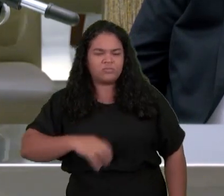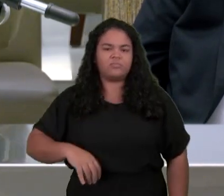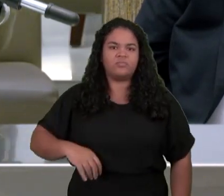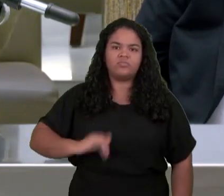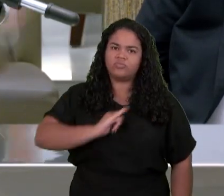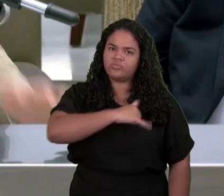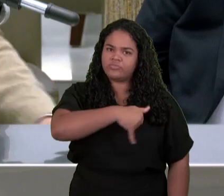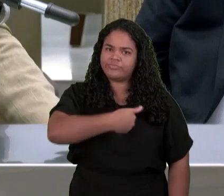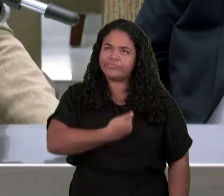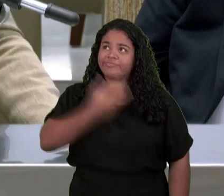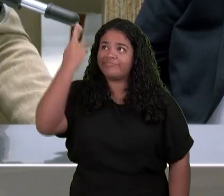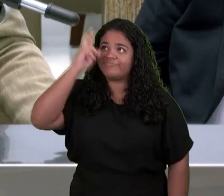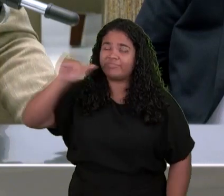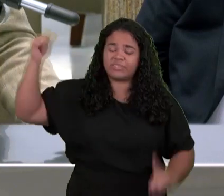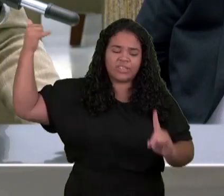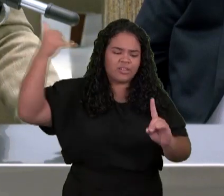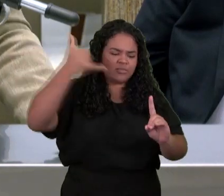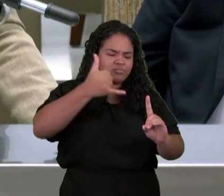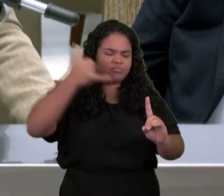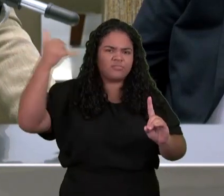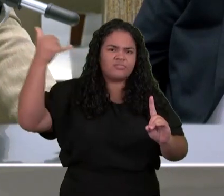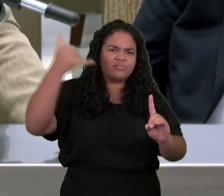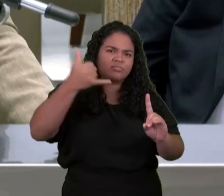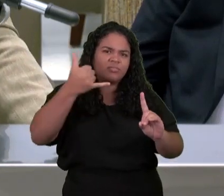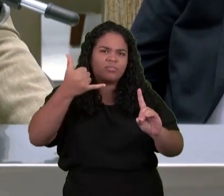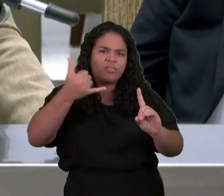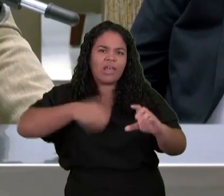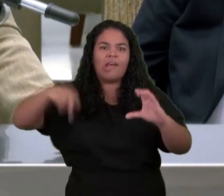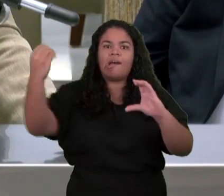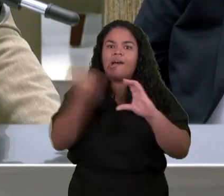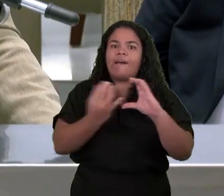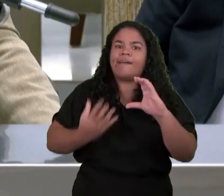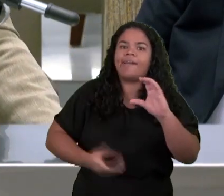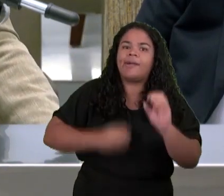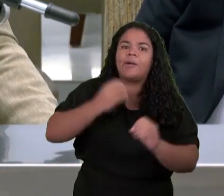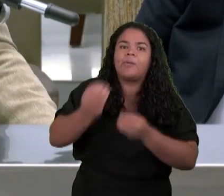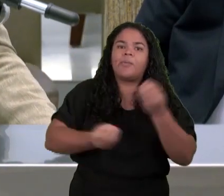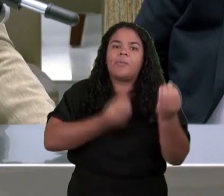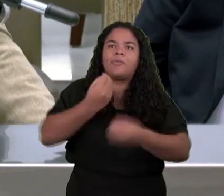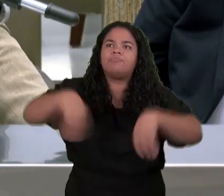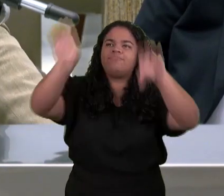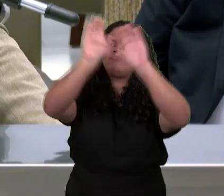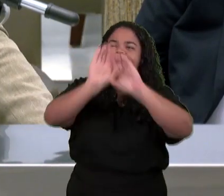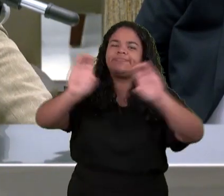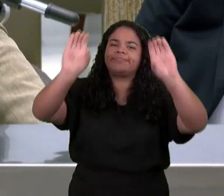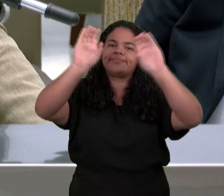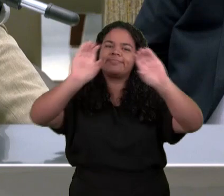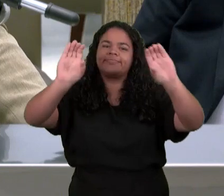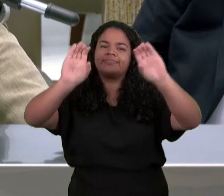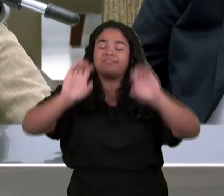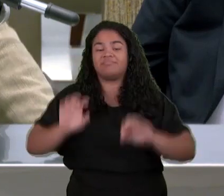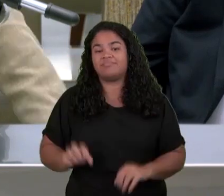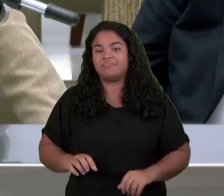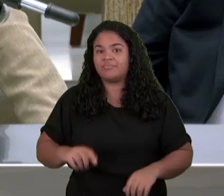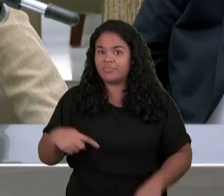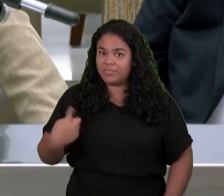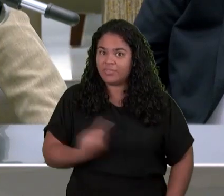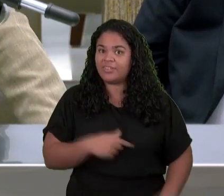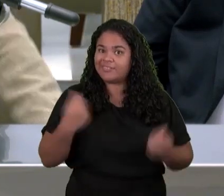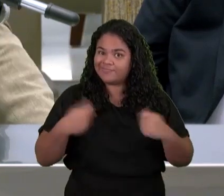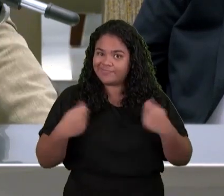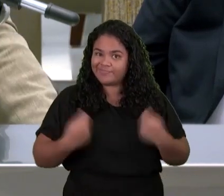que estava no céu E é necessário entendermos o capítulo 4 O capítulo cenário Para,